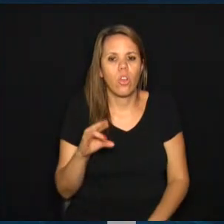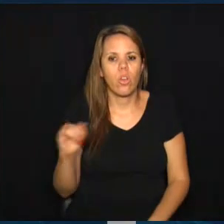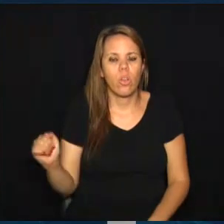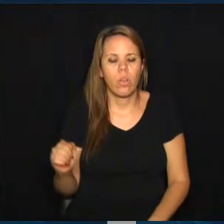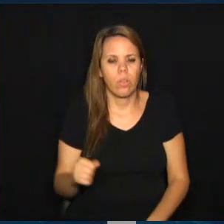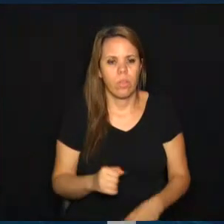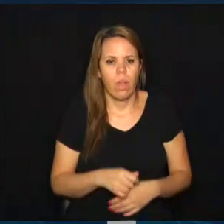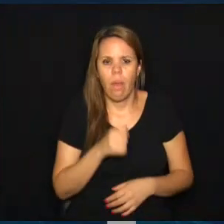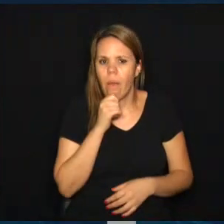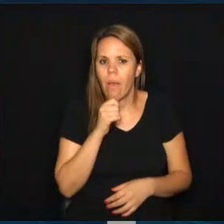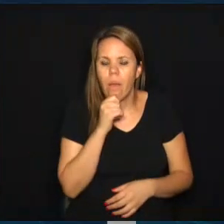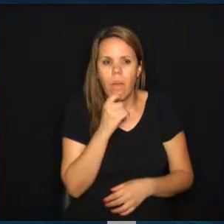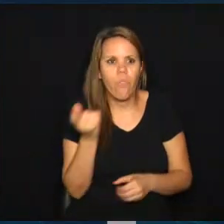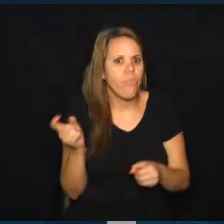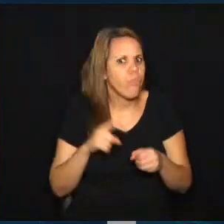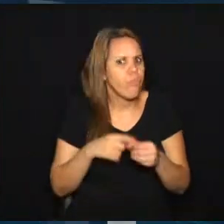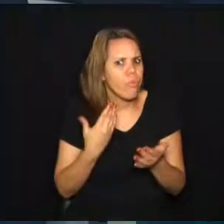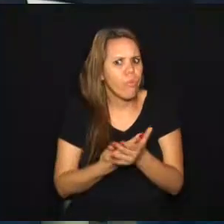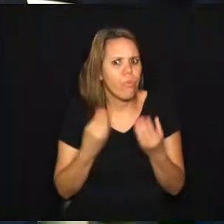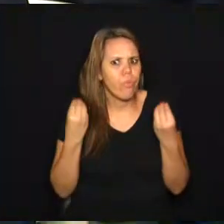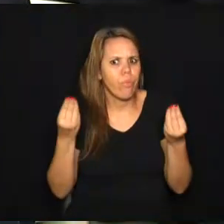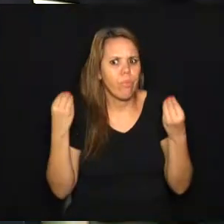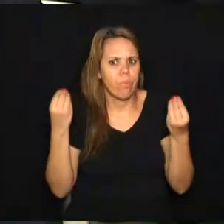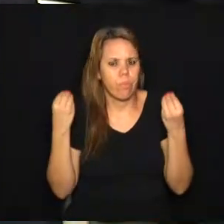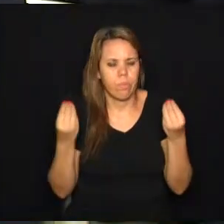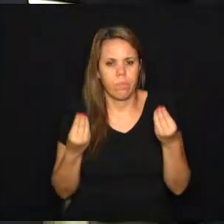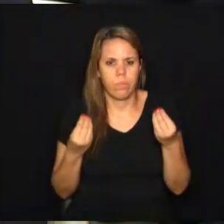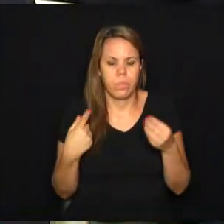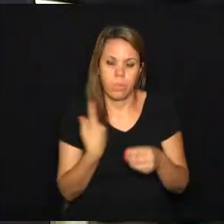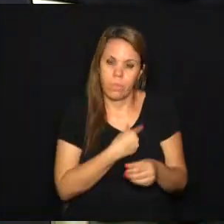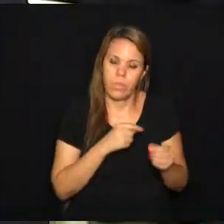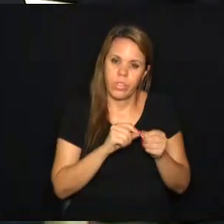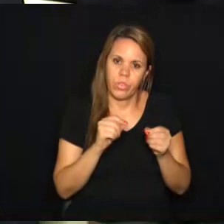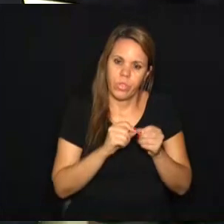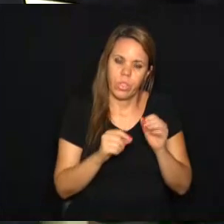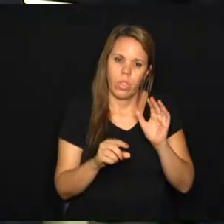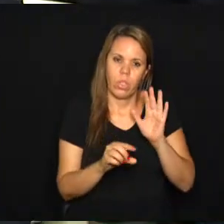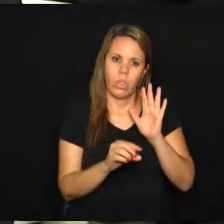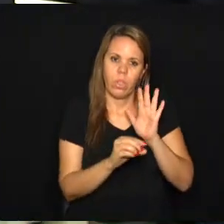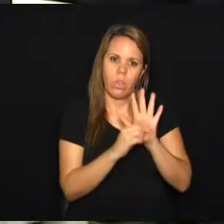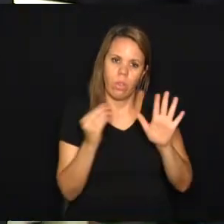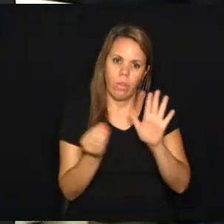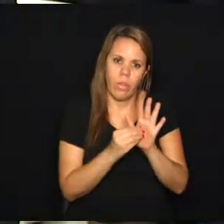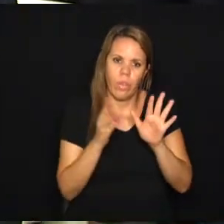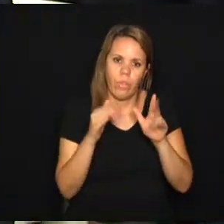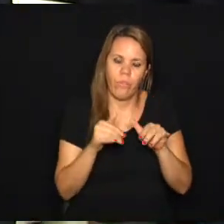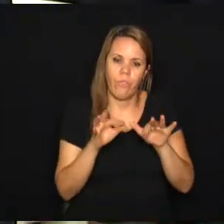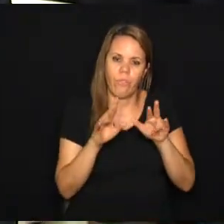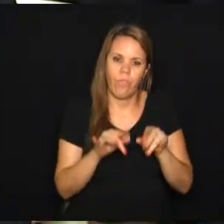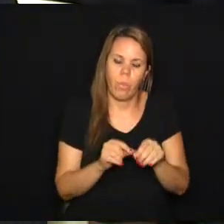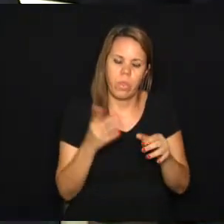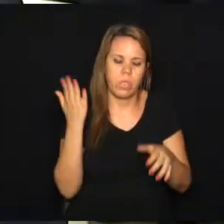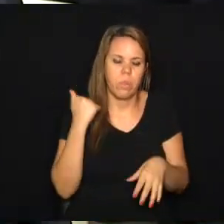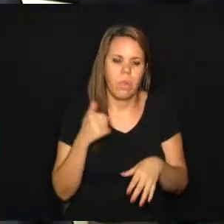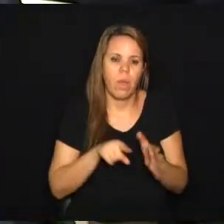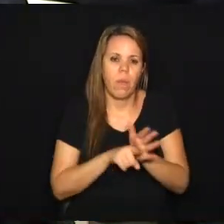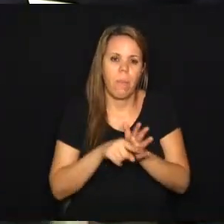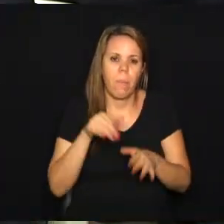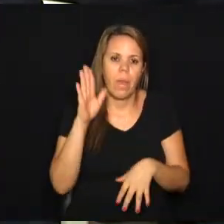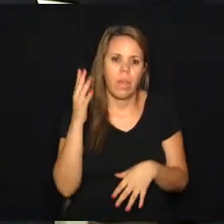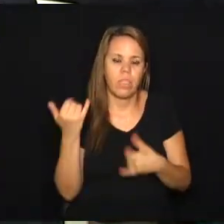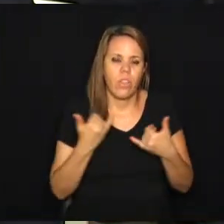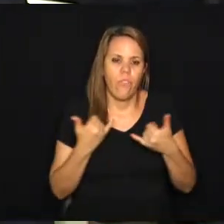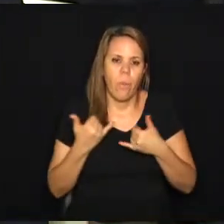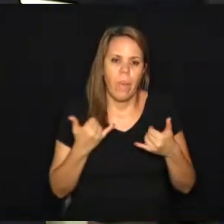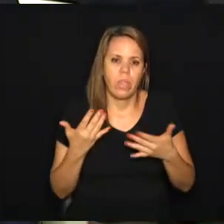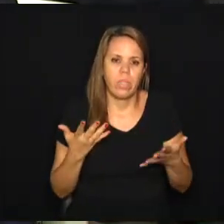Mello ainda não voltaram a estudar. Nós estamos fazendo esse requerimento de informação para buscar mais elementos e